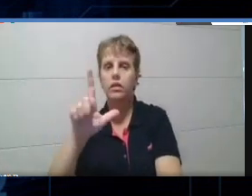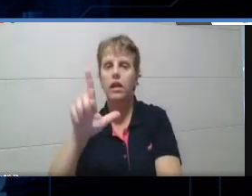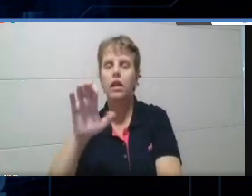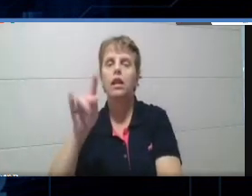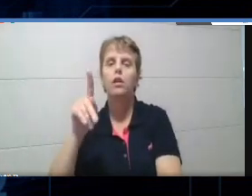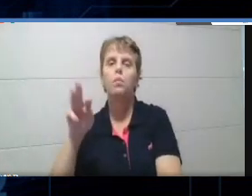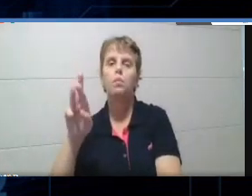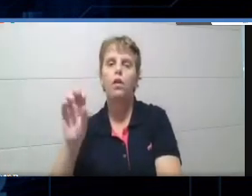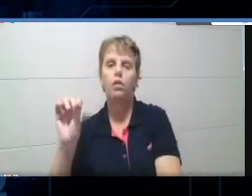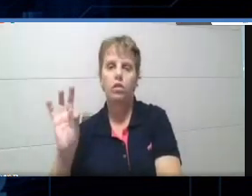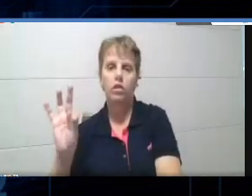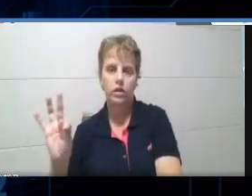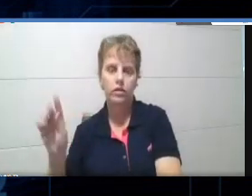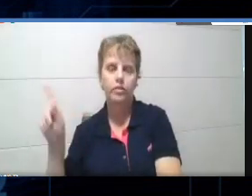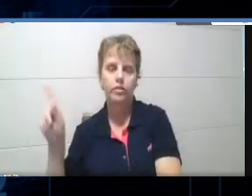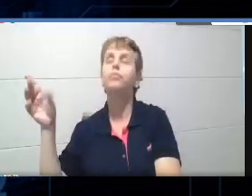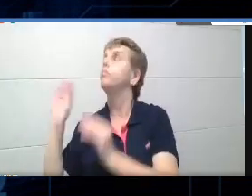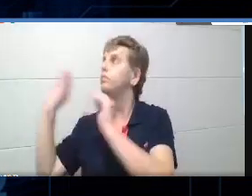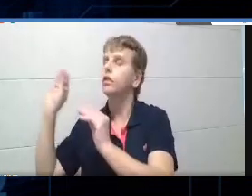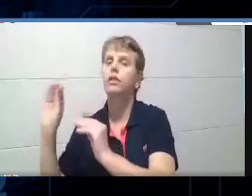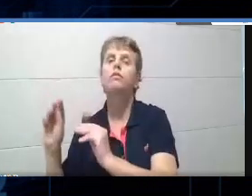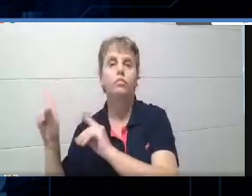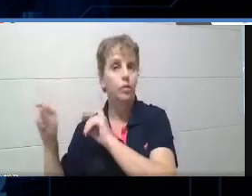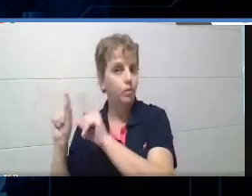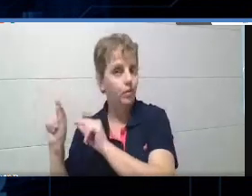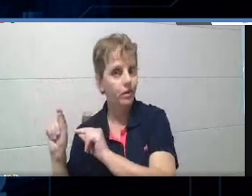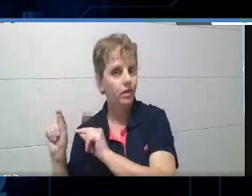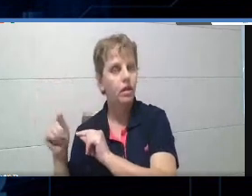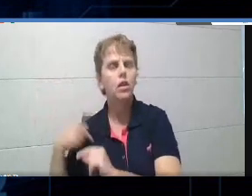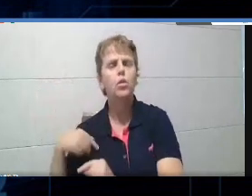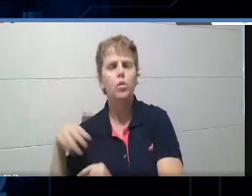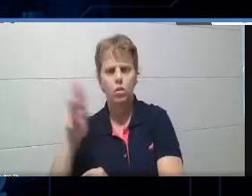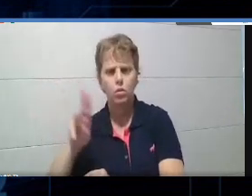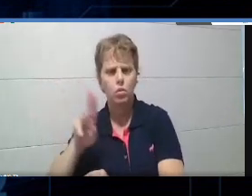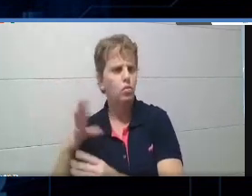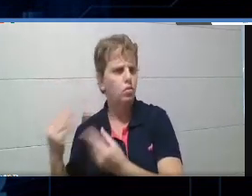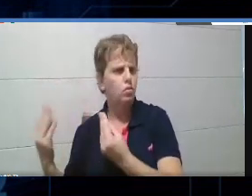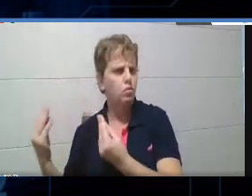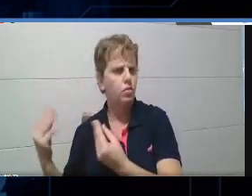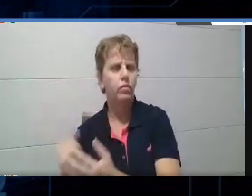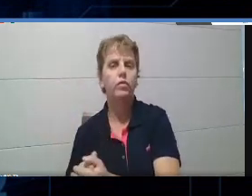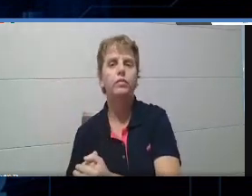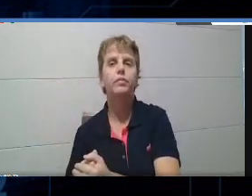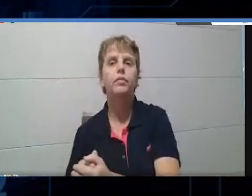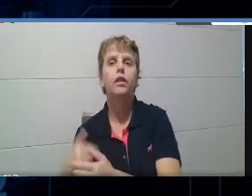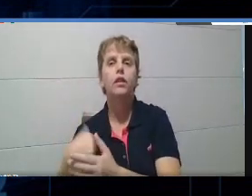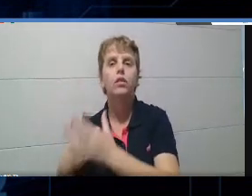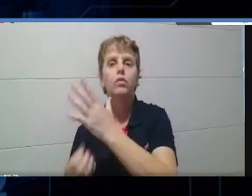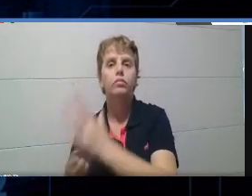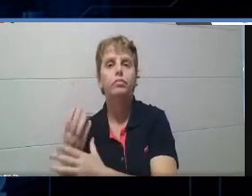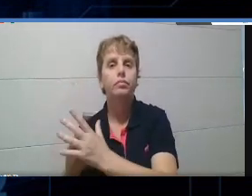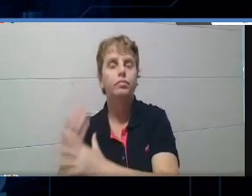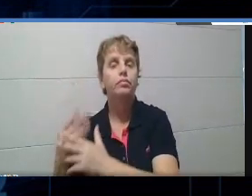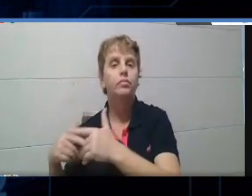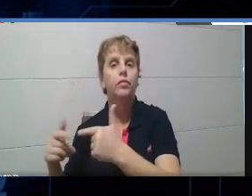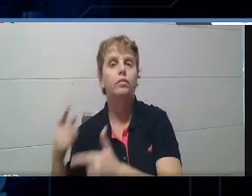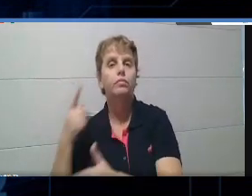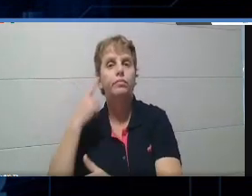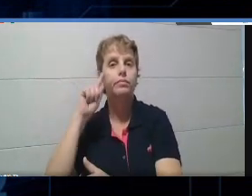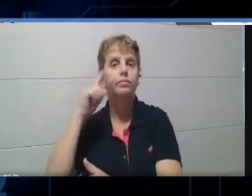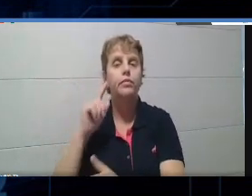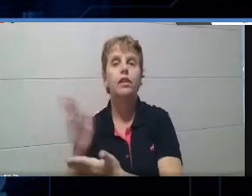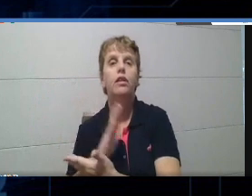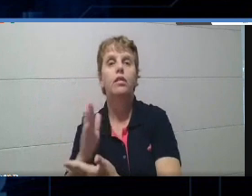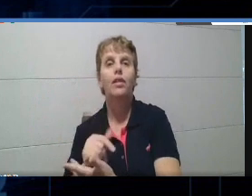Essa opção, ela é muito bacana e eu utilizo ela bastante. É quando eu estou criando um quiz e eu quero pegar uma questão de algum